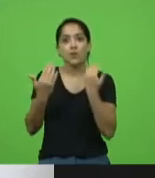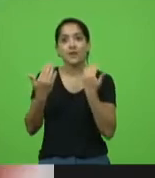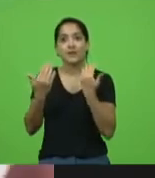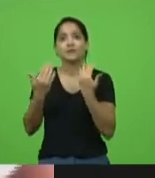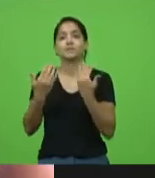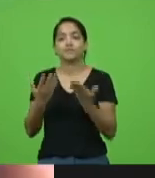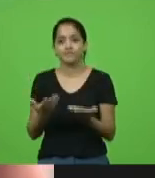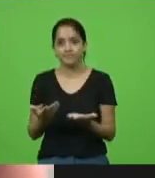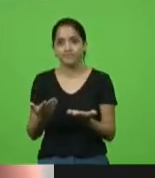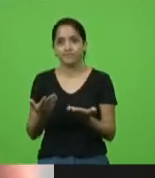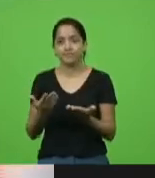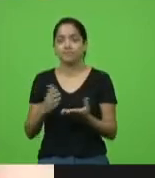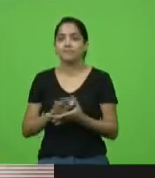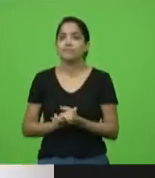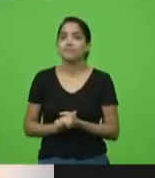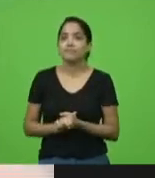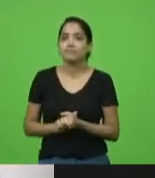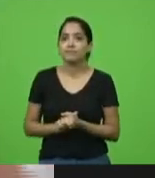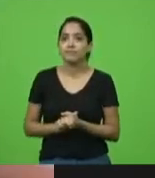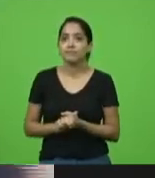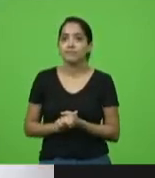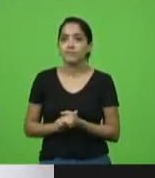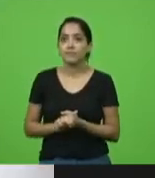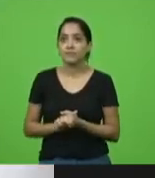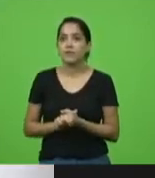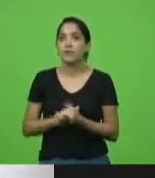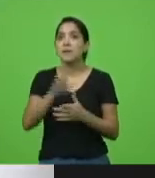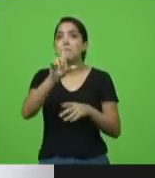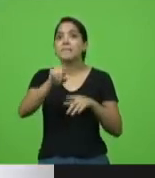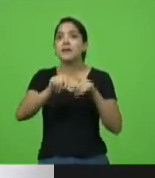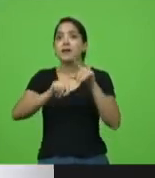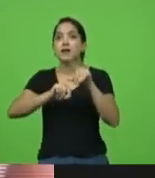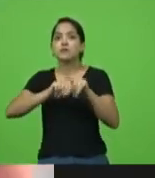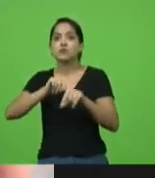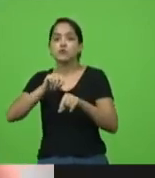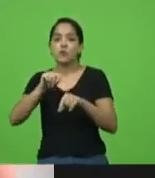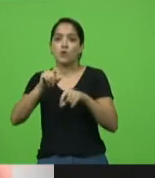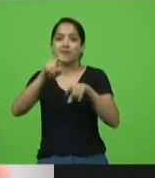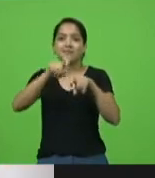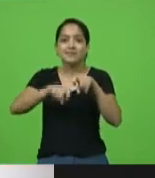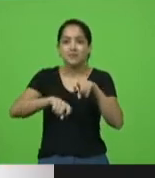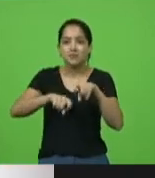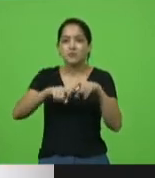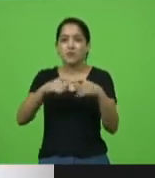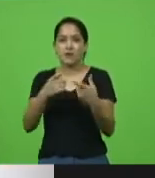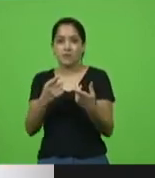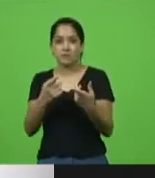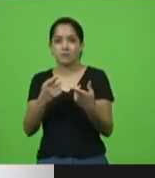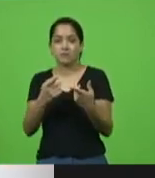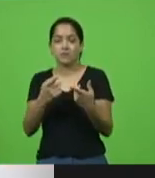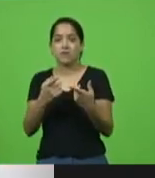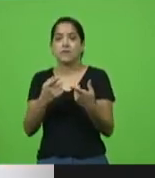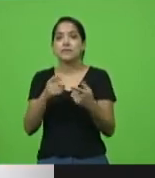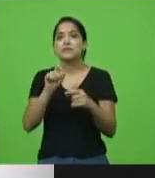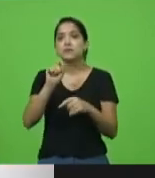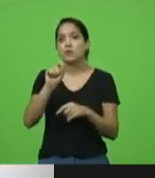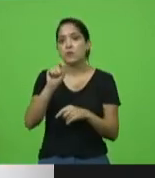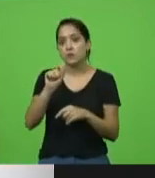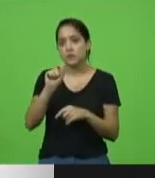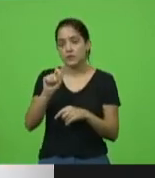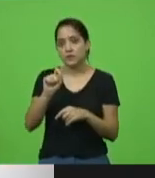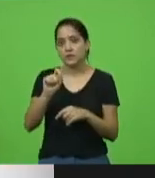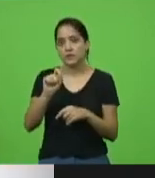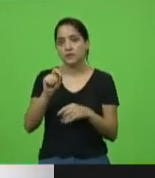apenas pela sua opção sexual. Ou seja, trata-se de